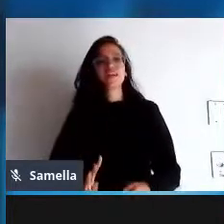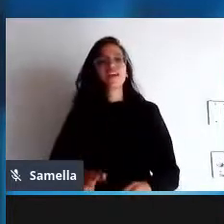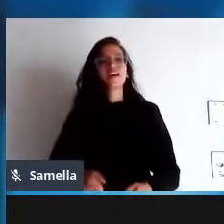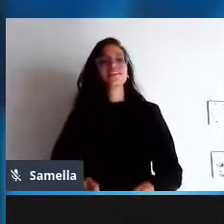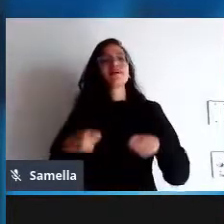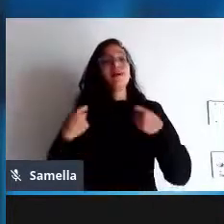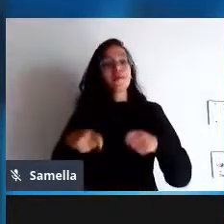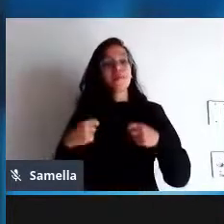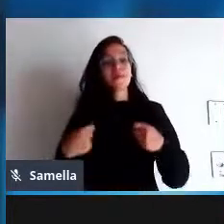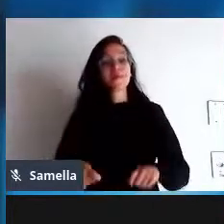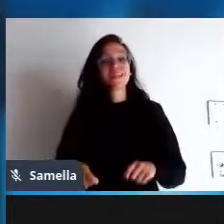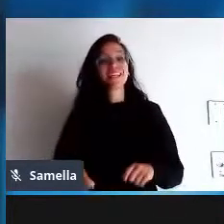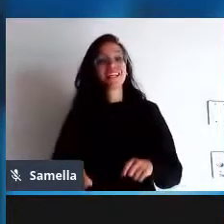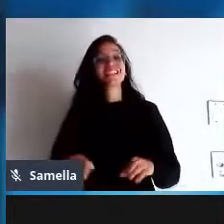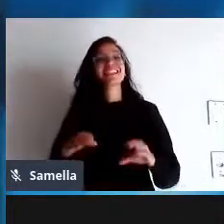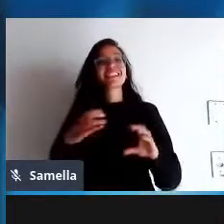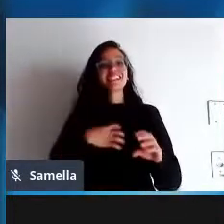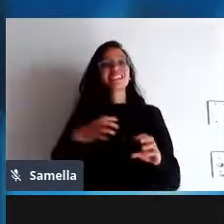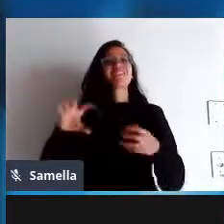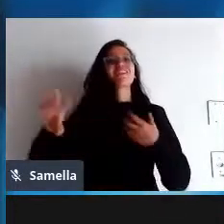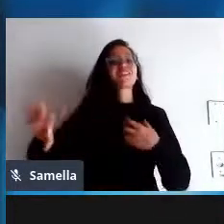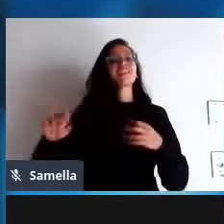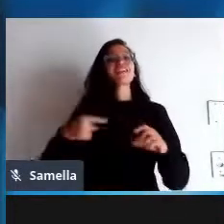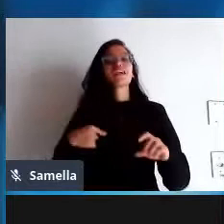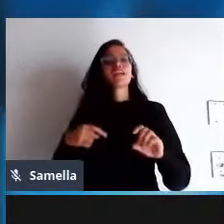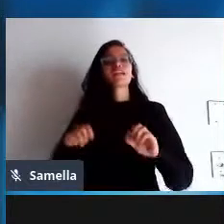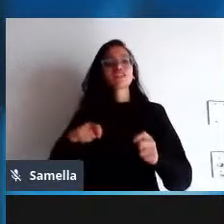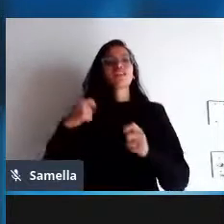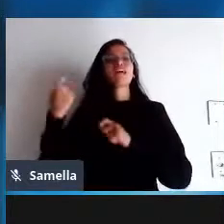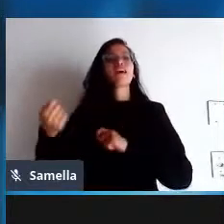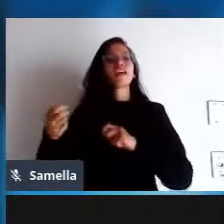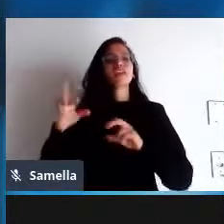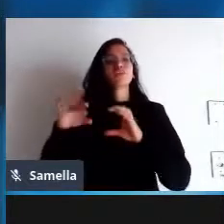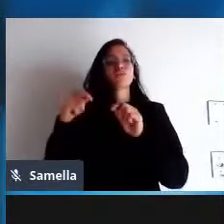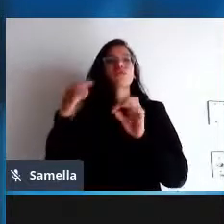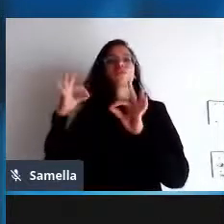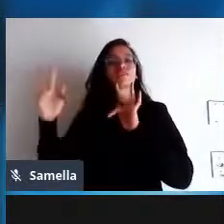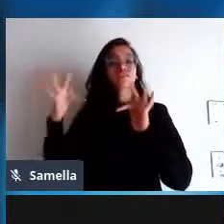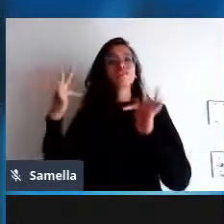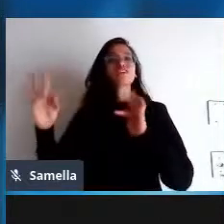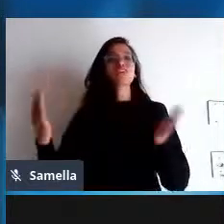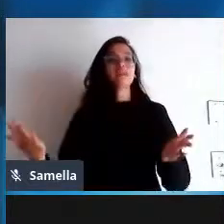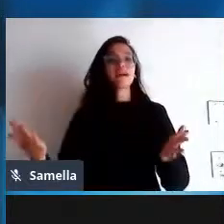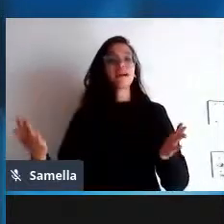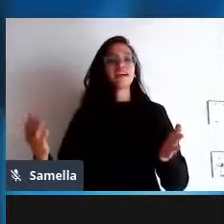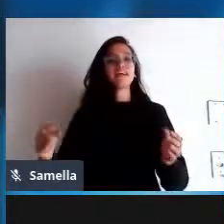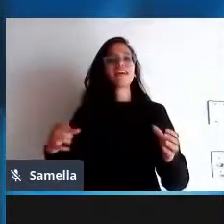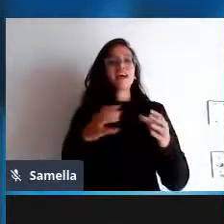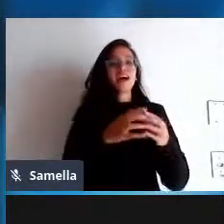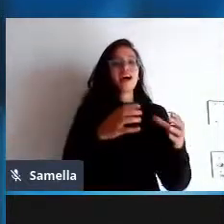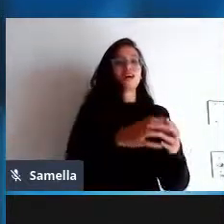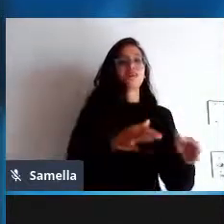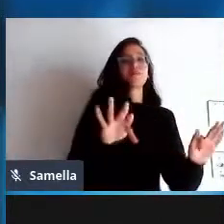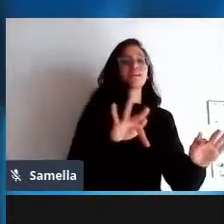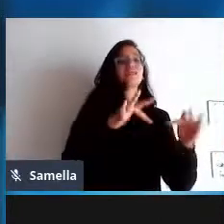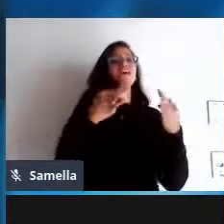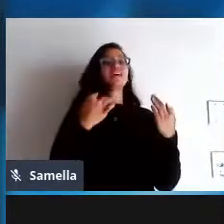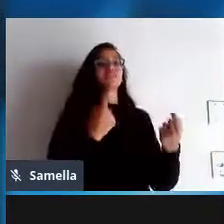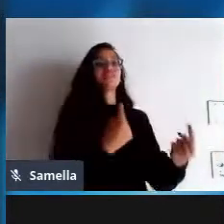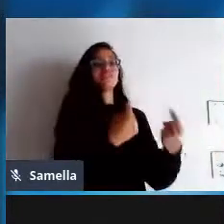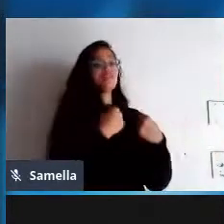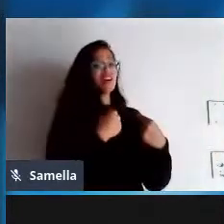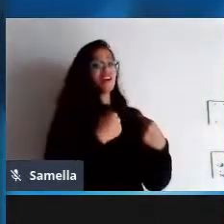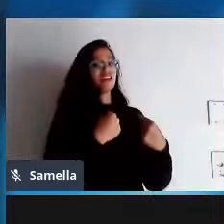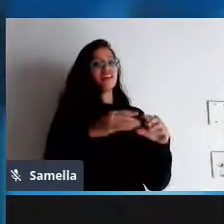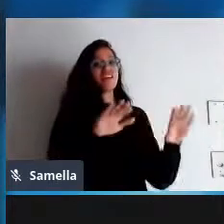reciprocidade quem que vai dar essa reciprocidade é óbvio que é a comunidade esse é um dos papéis mais importantes da